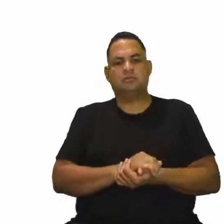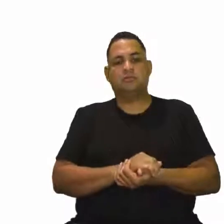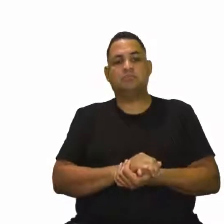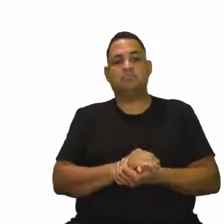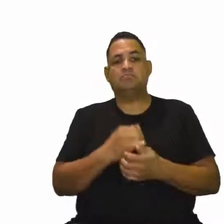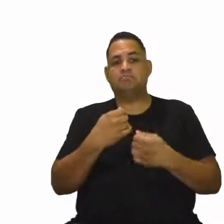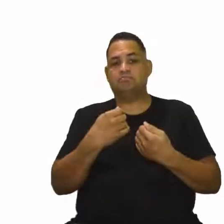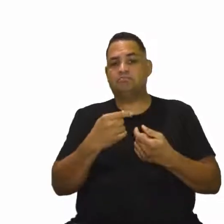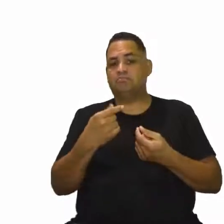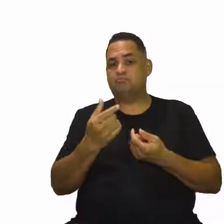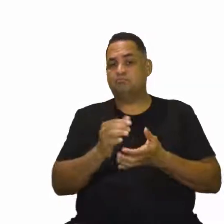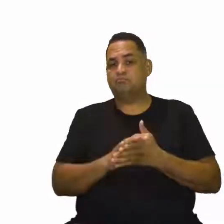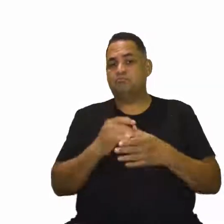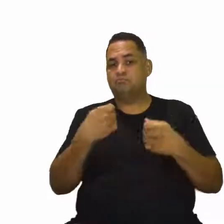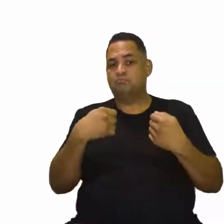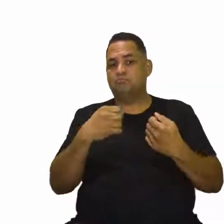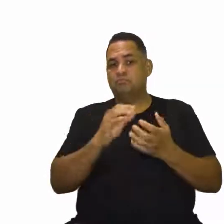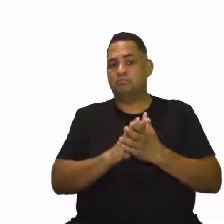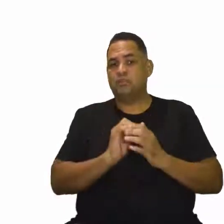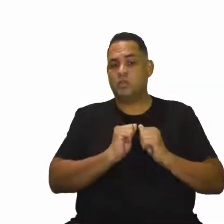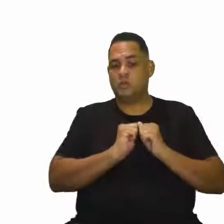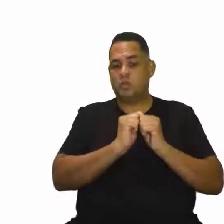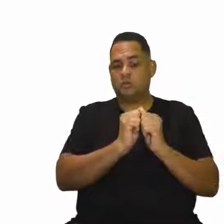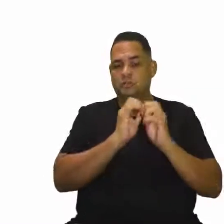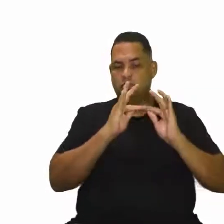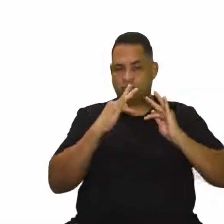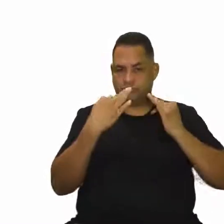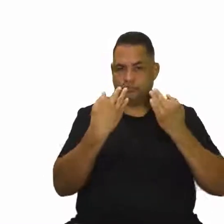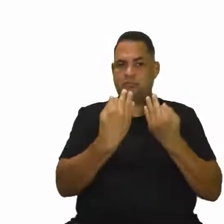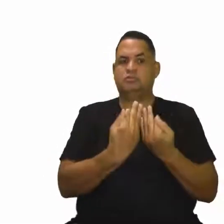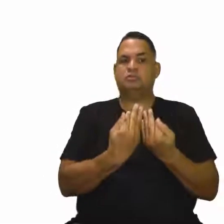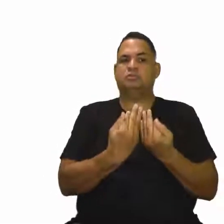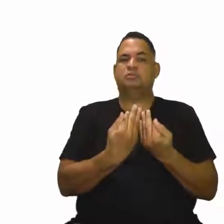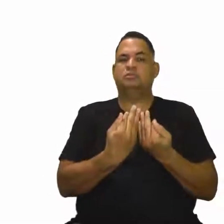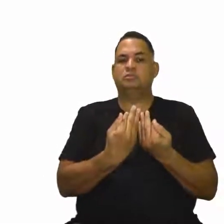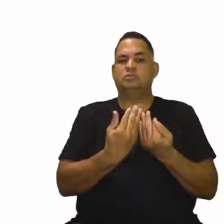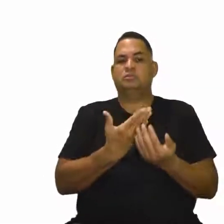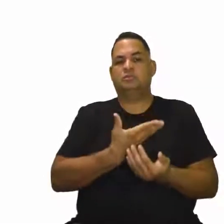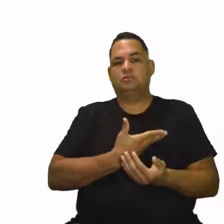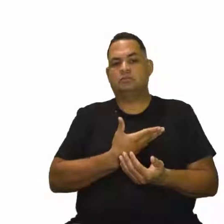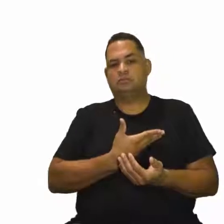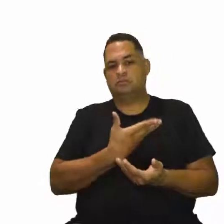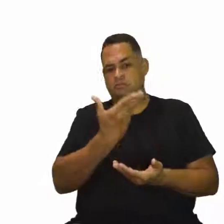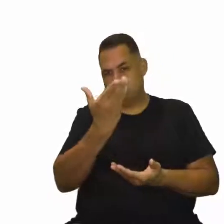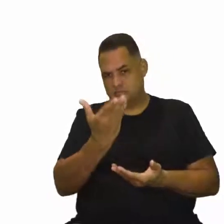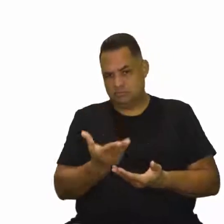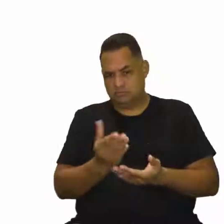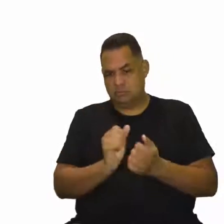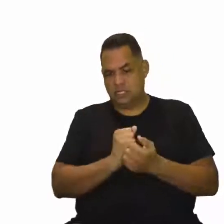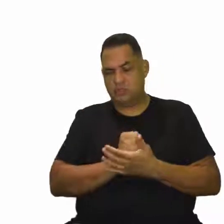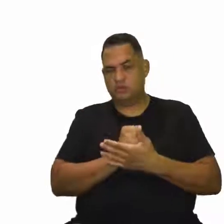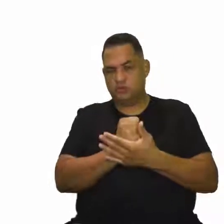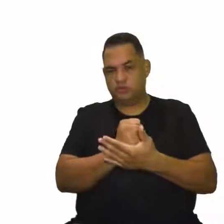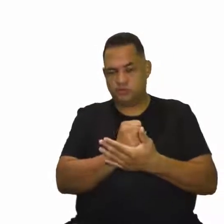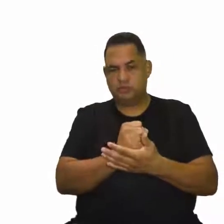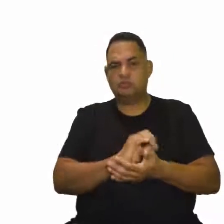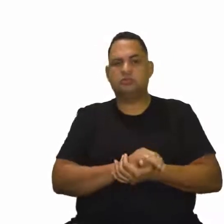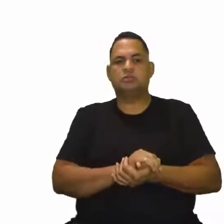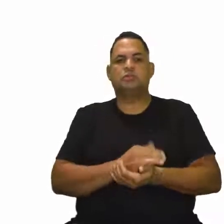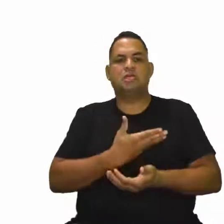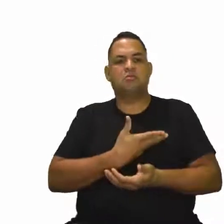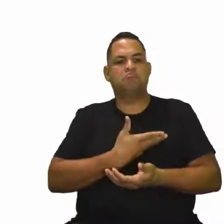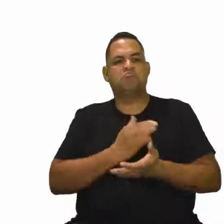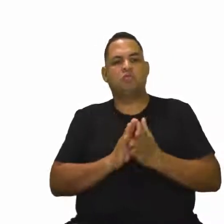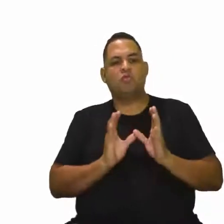De preferência que esse grupo esteja acompanhado da família, né? Dá esse apoio, esse suporte, né? Por